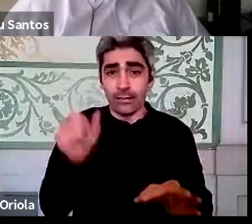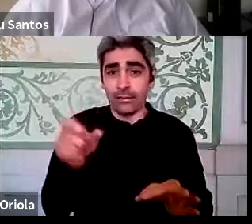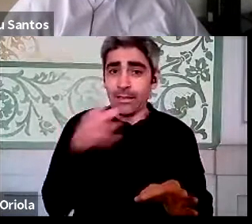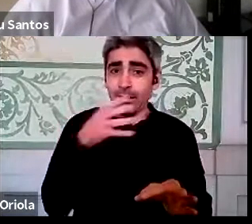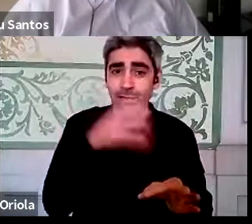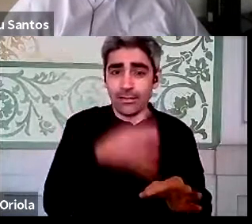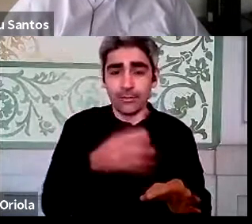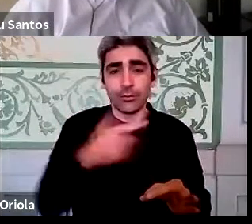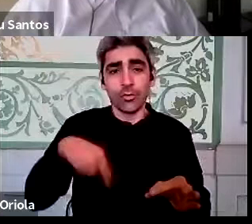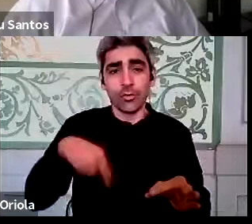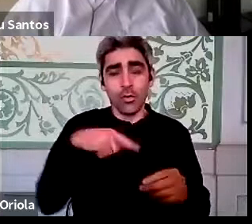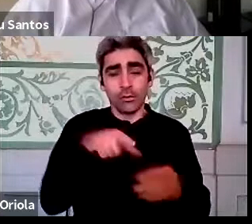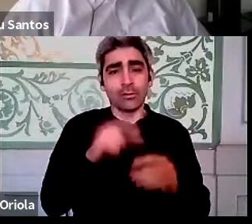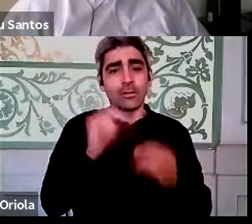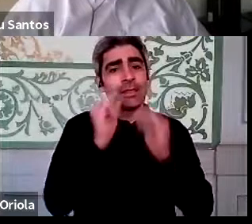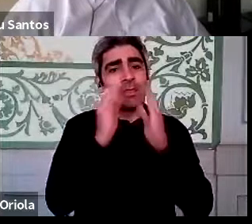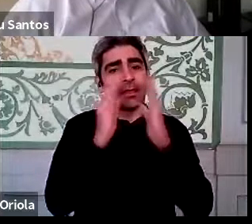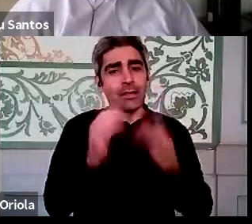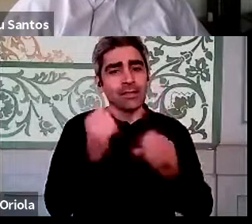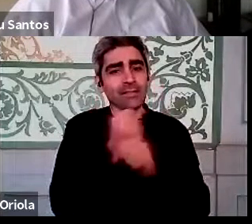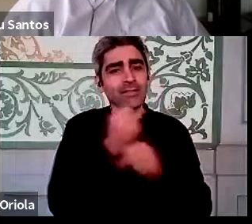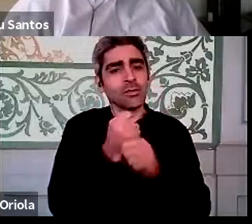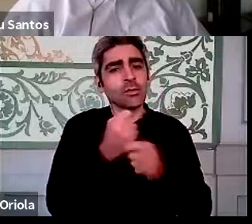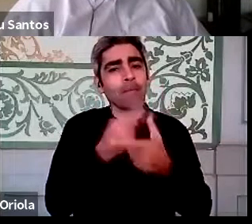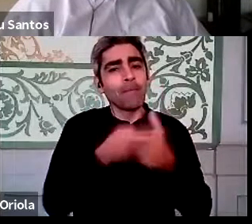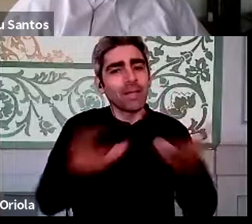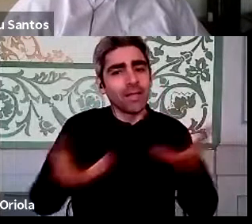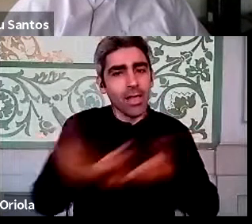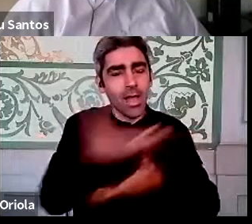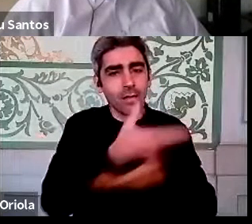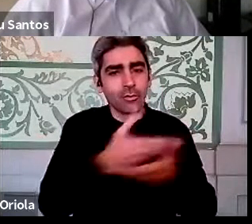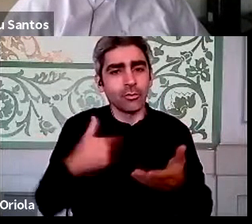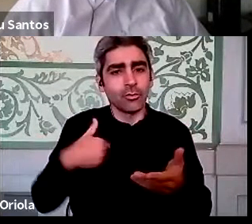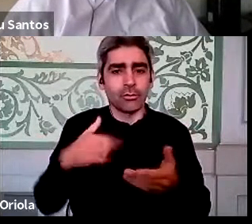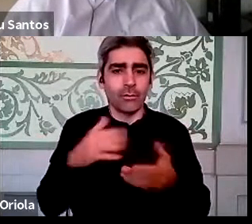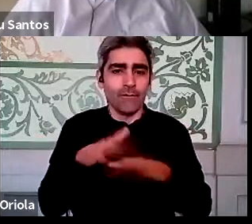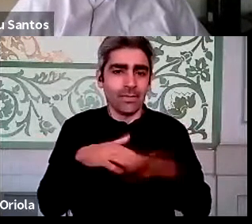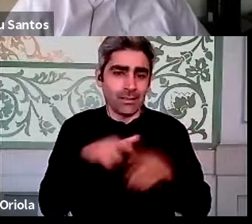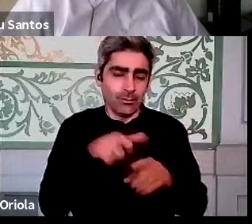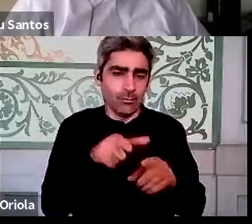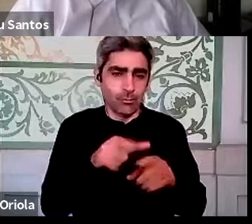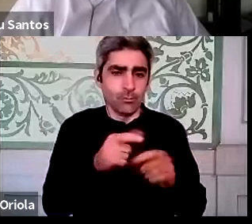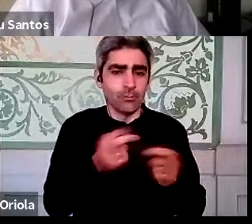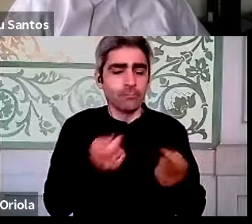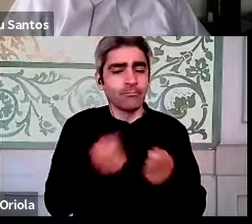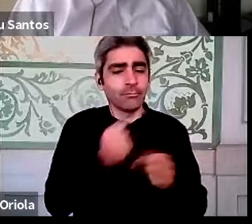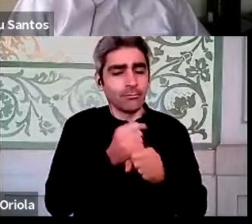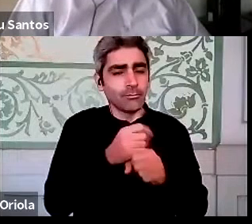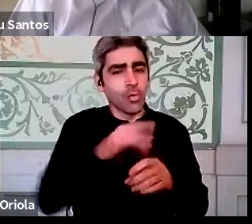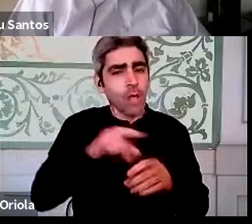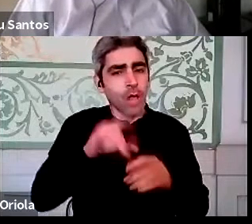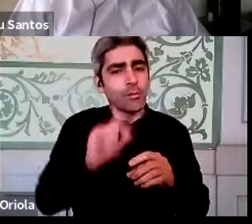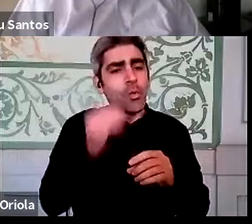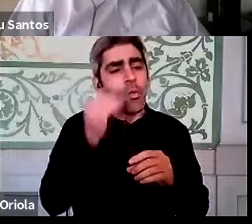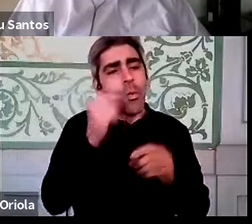sermos uma entidade de serviços partilhados temos obviamente que fazer sempre o cálculo, não só a execução da própria tarefa, mas as métricas sobre a